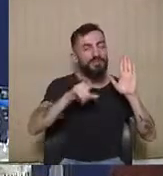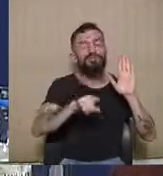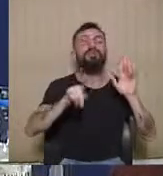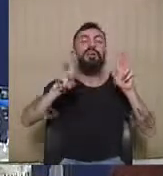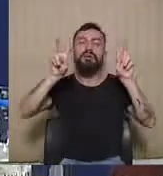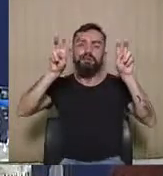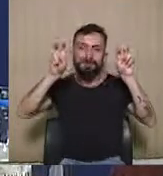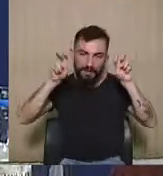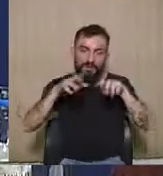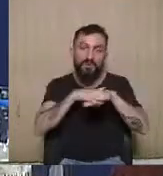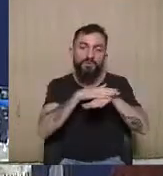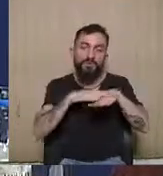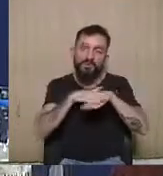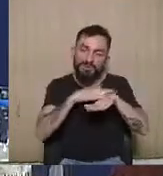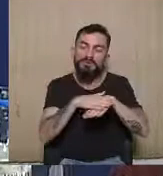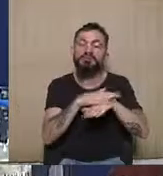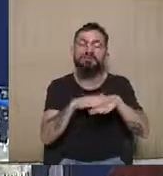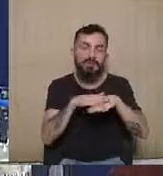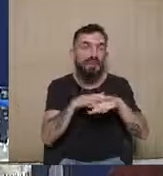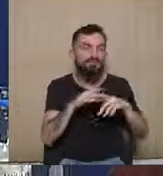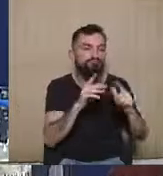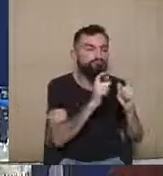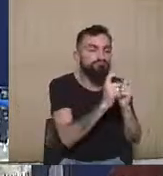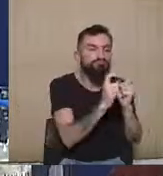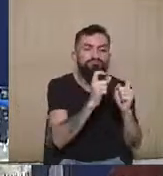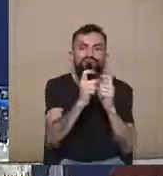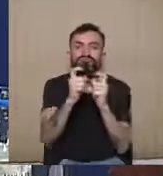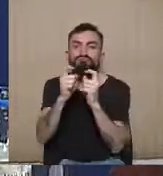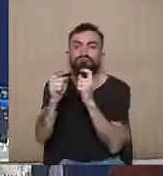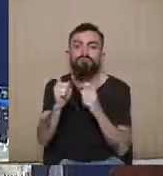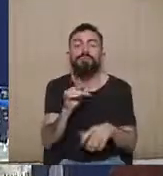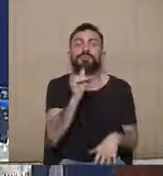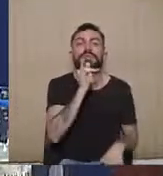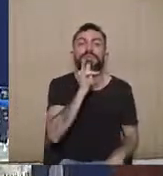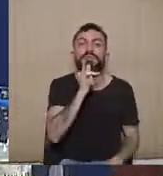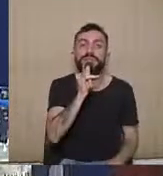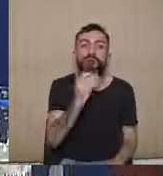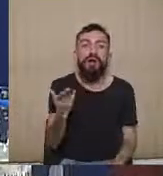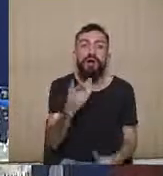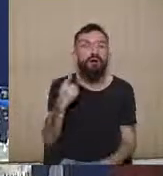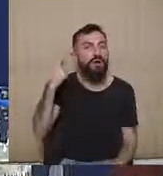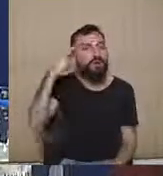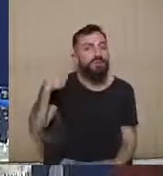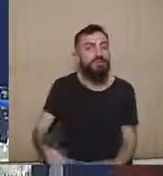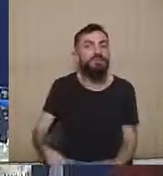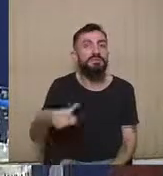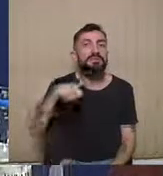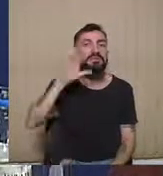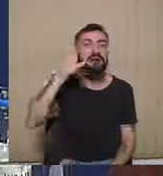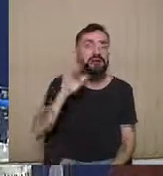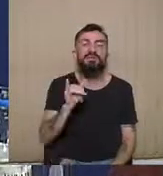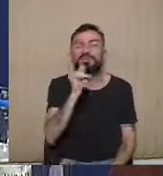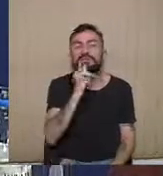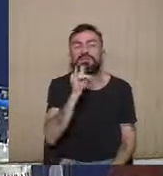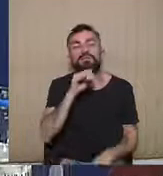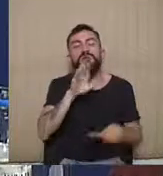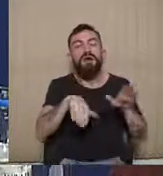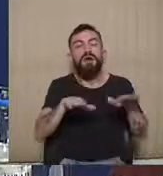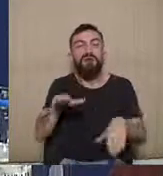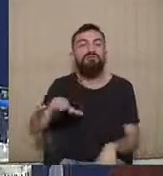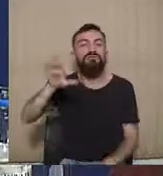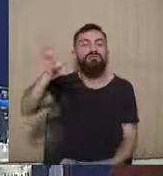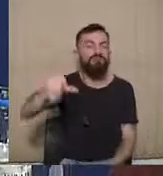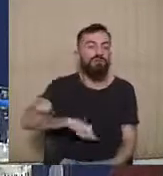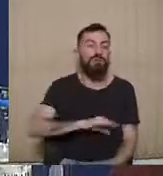a conveniência de se dar maiores poderes instrutórios, a conveniência de se chamar, de repente, a Polícia